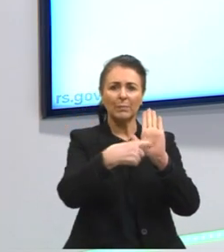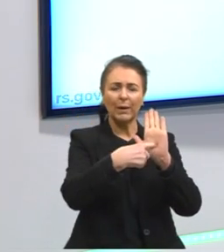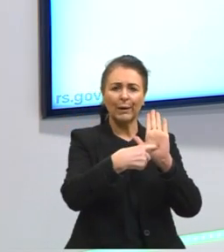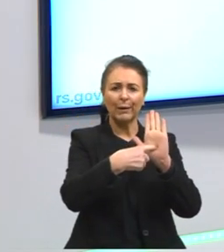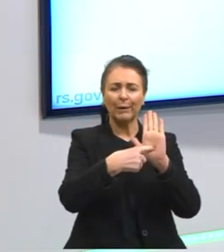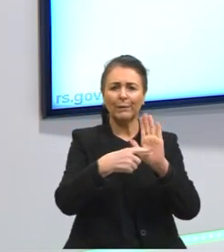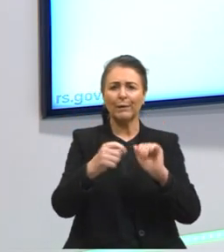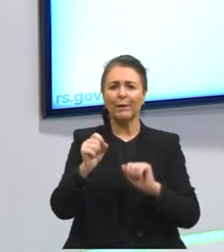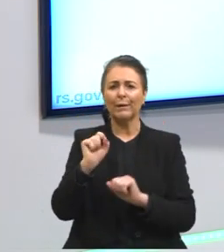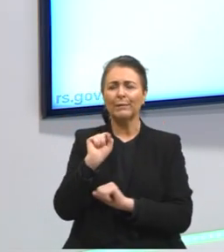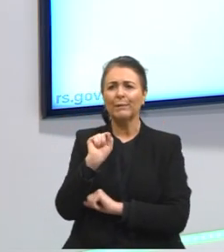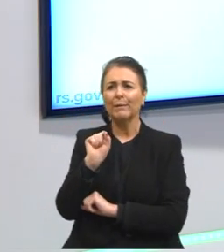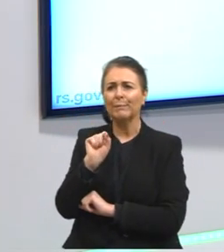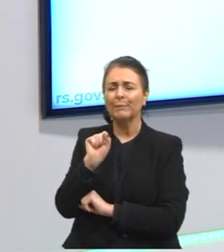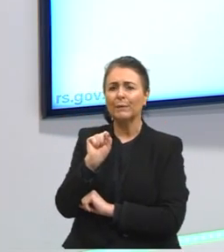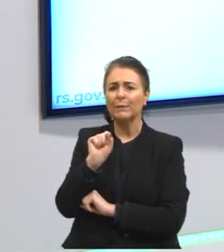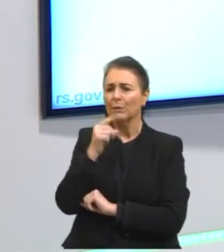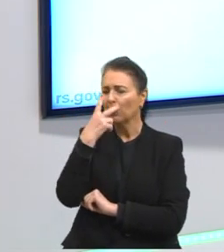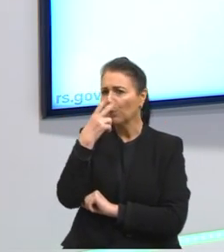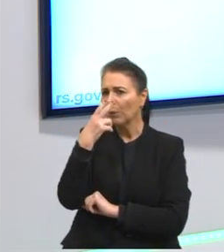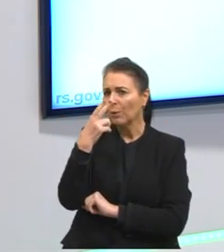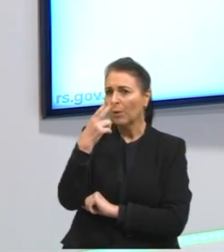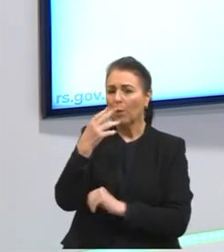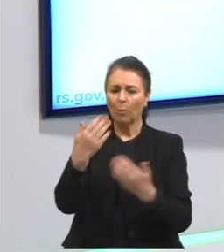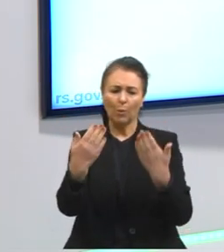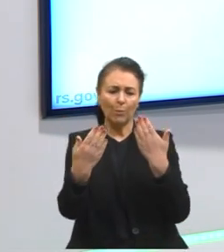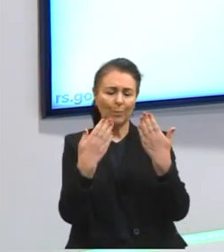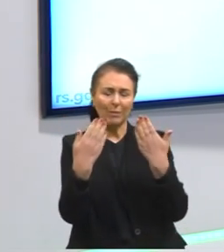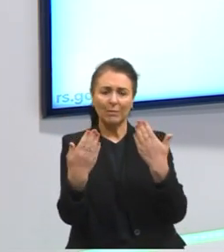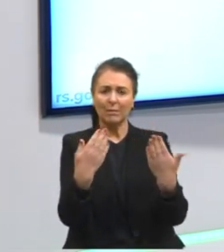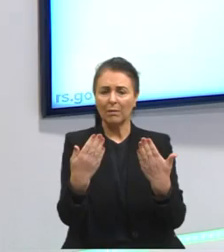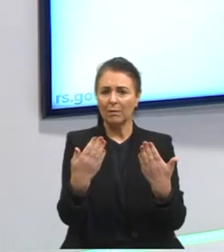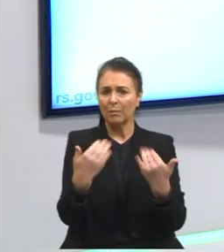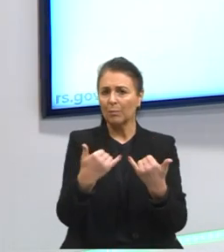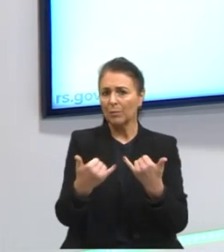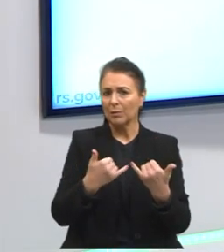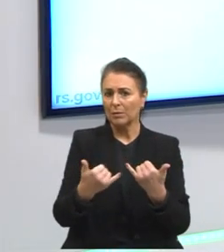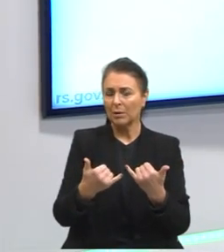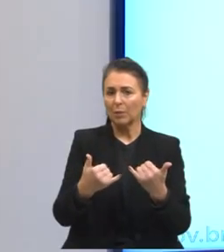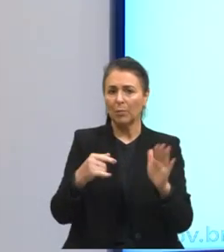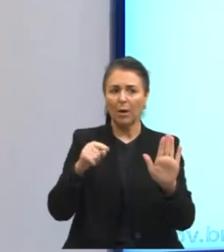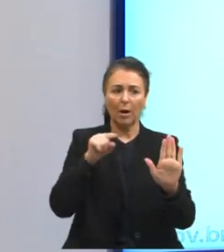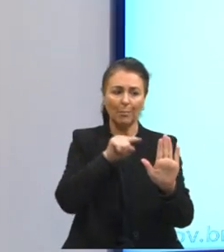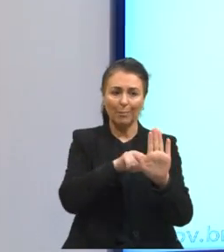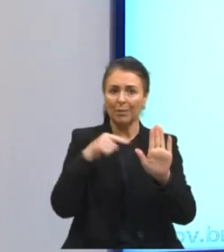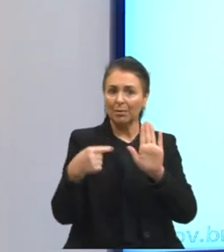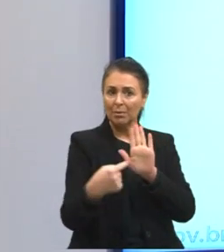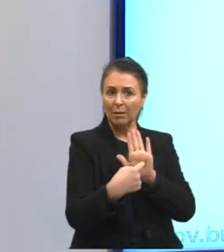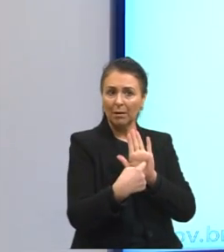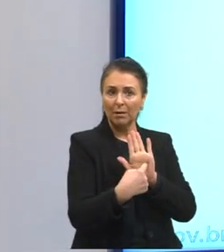a comparação, a metáfora,